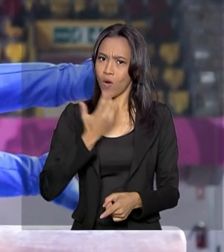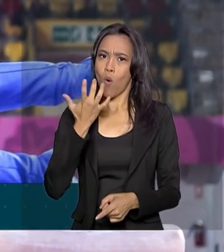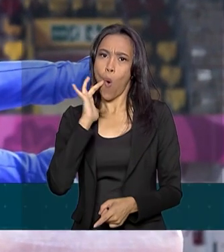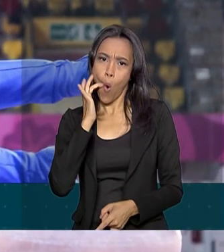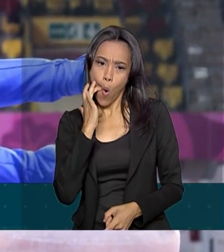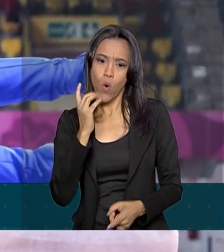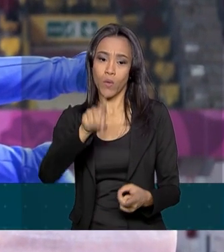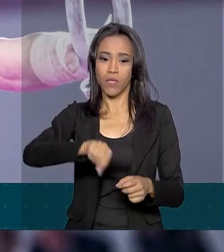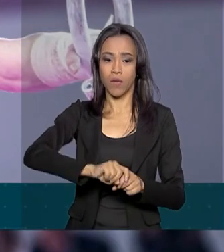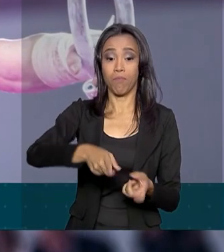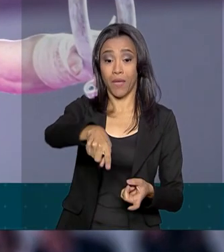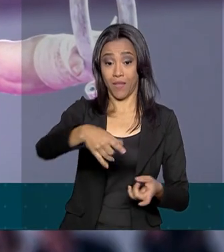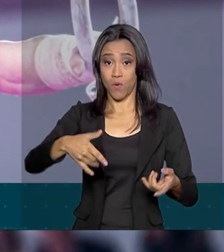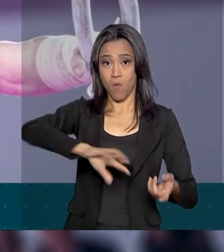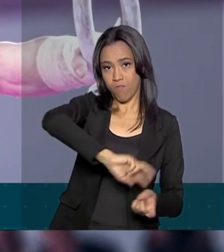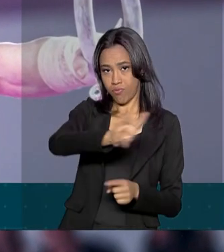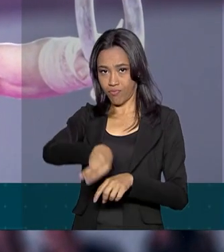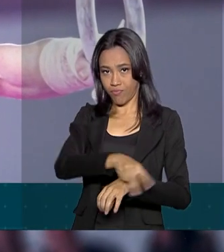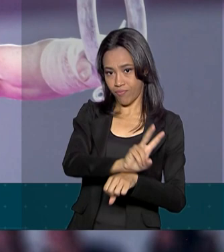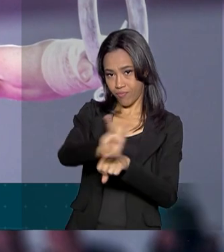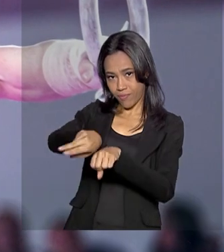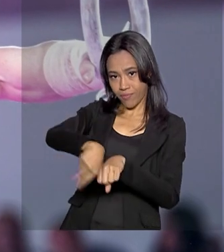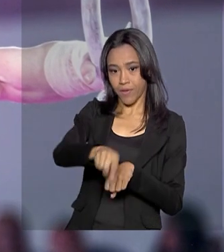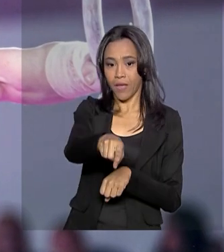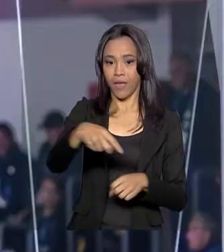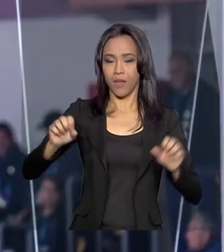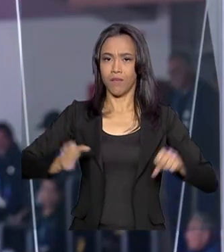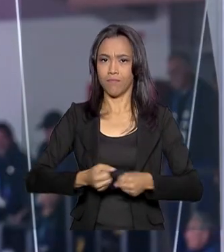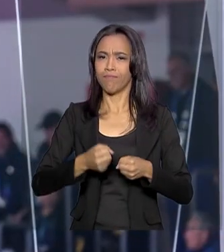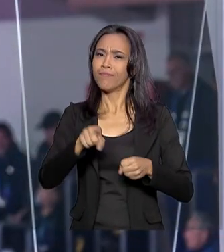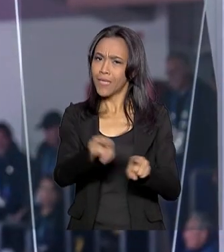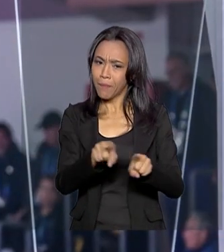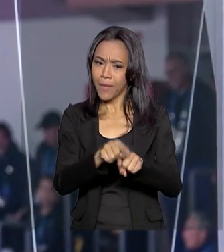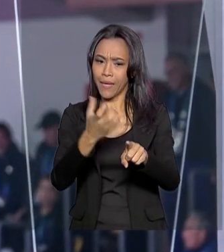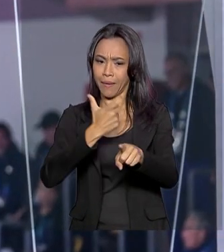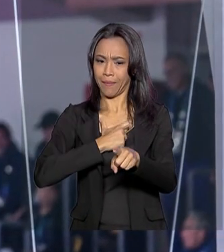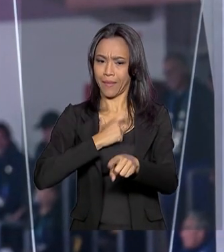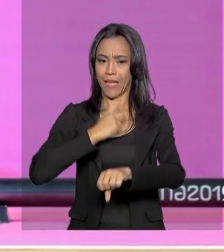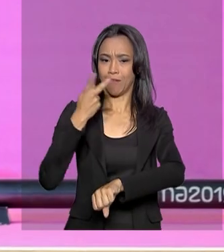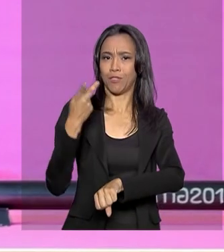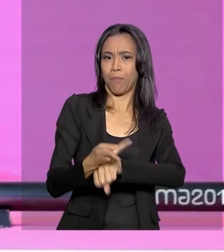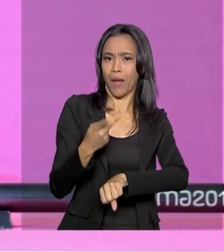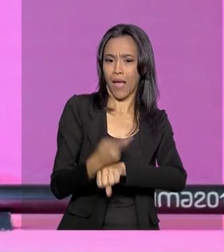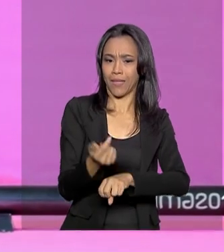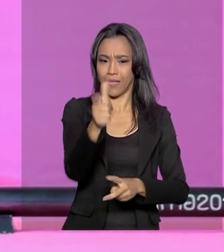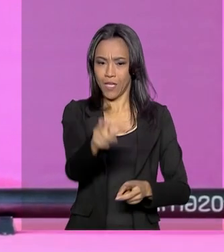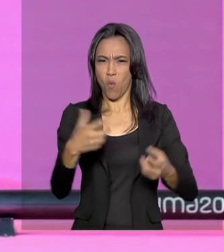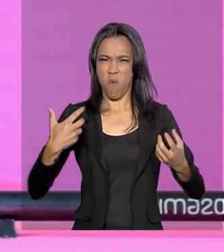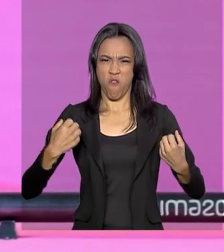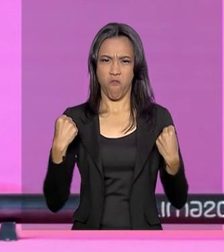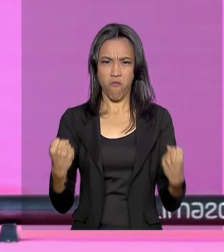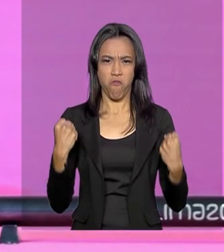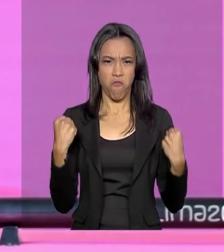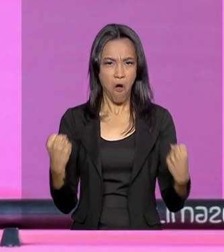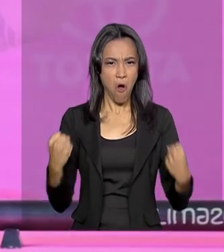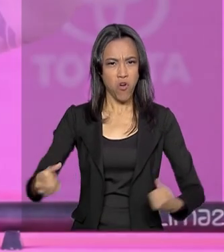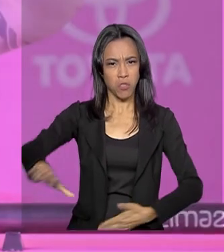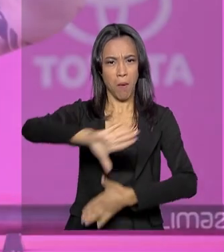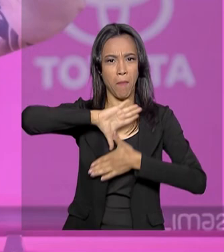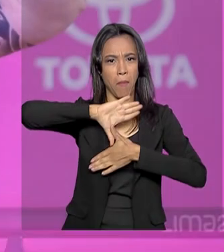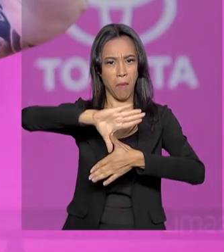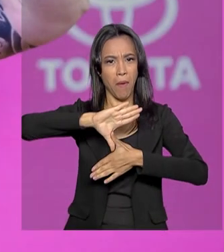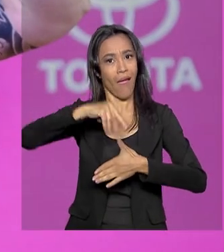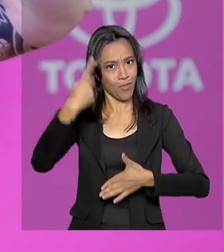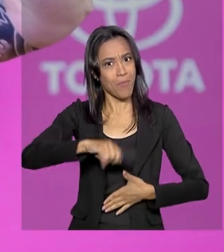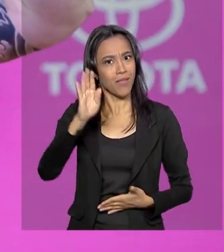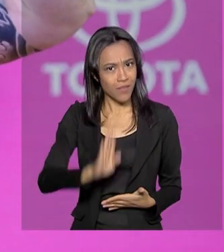cavalo com alças. Já Arthur Zanetti ficou com a medalha de prata nas argolas. E o homem mais forte das Américas é